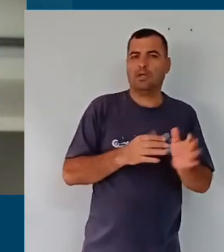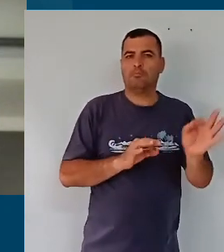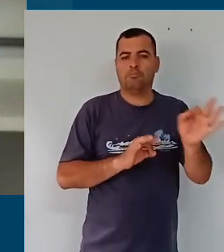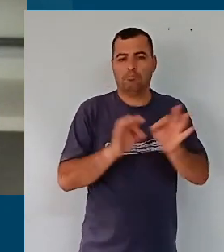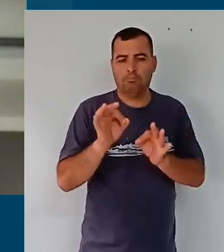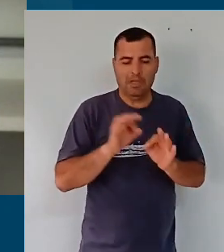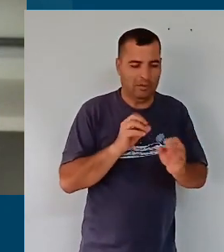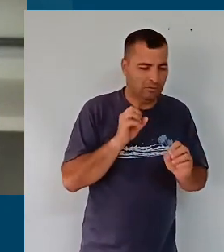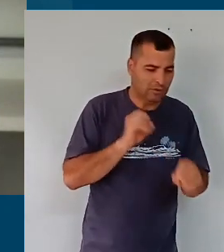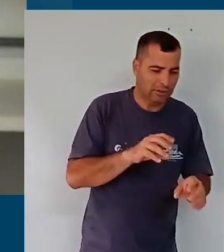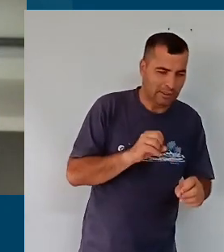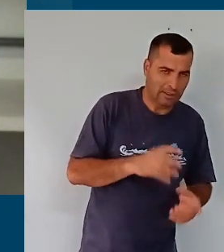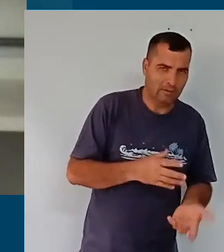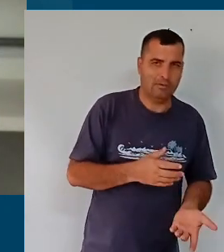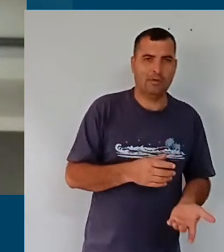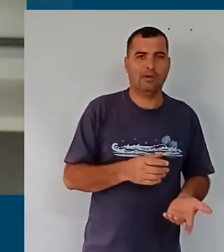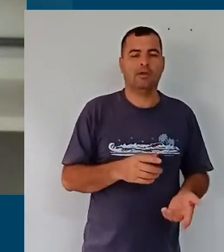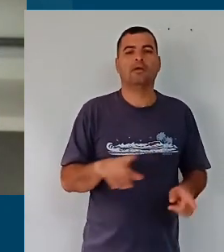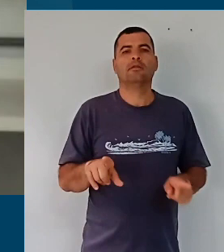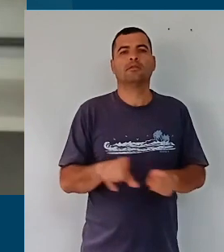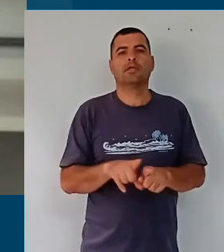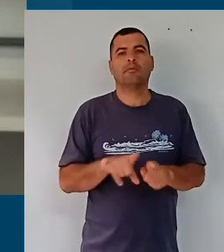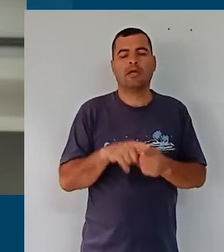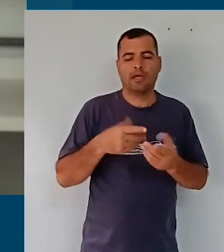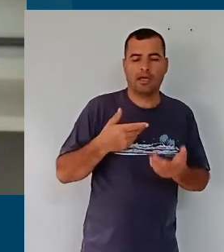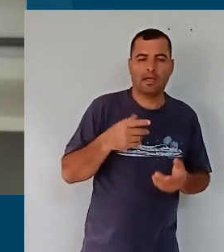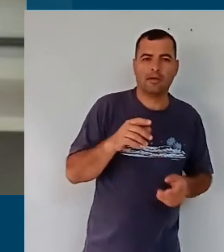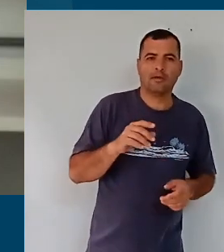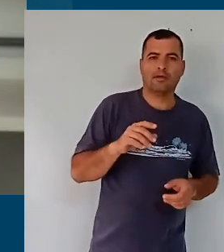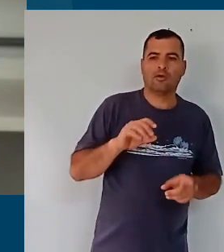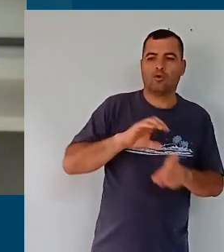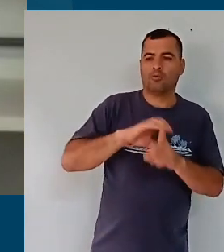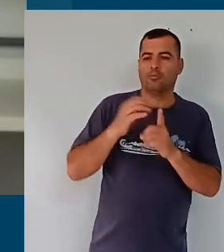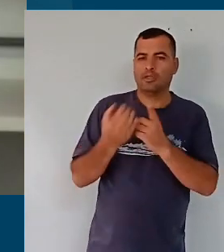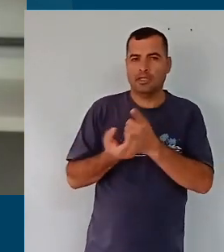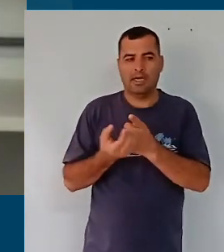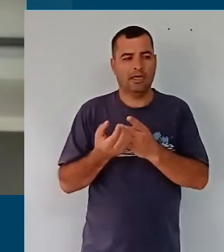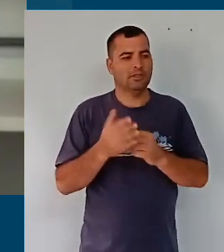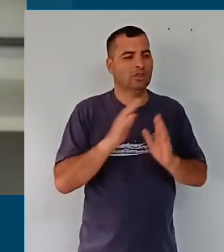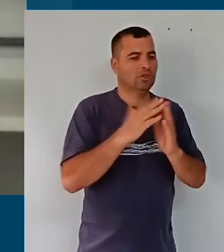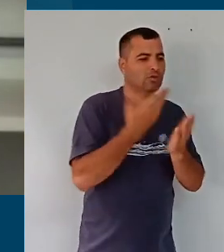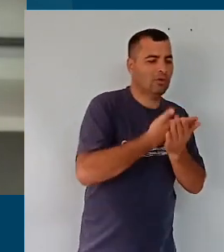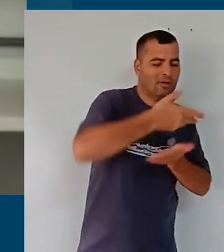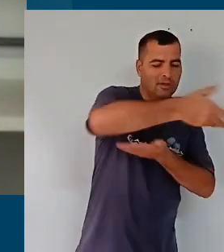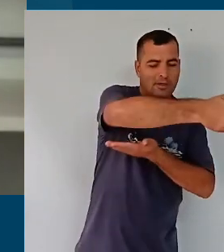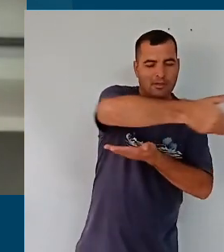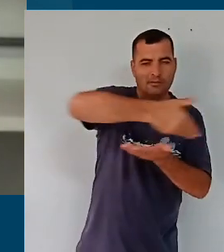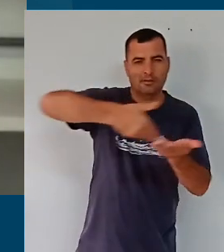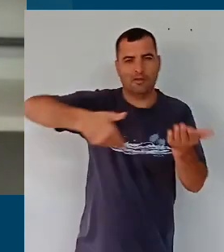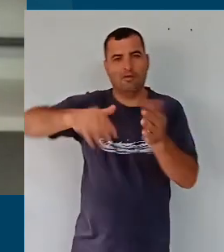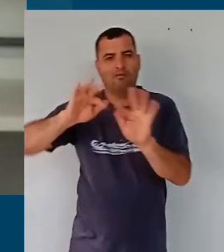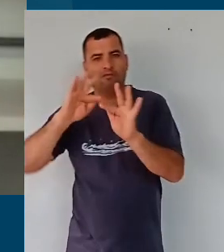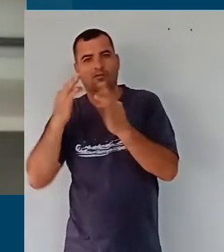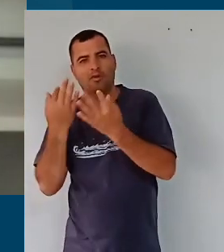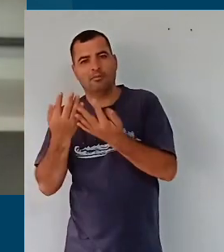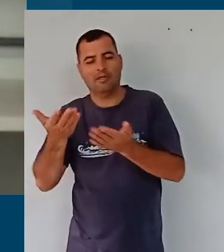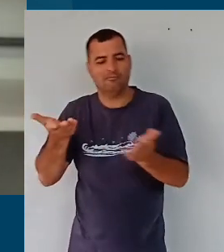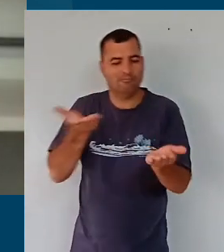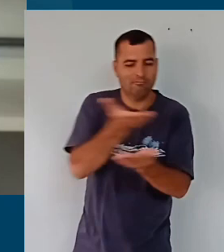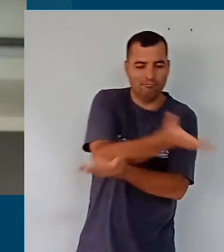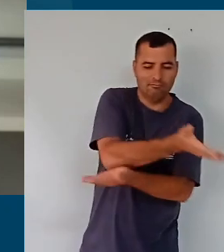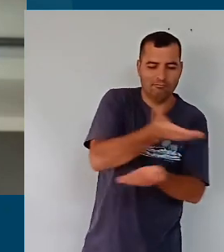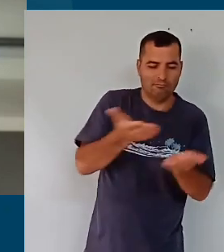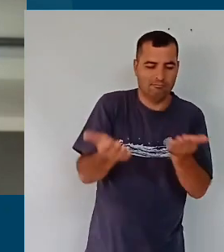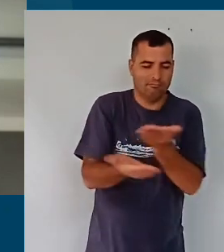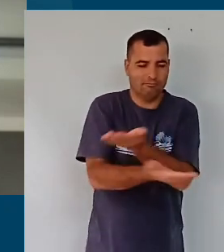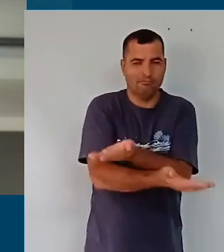os planos de aula e mais ainda, sobre a relação da escola com a comunidade, com as famílias, a relação da